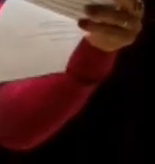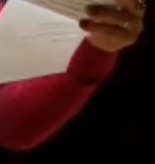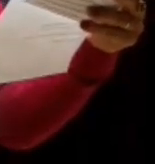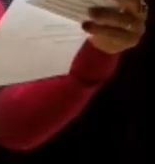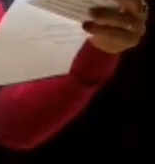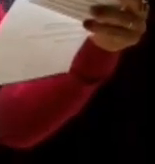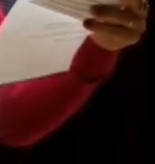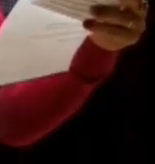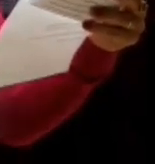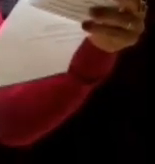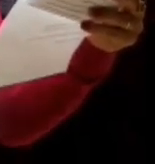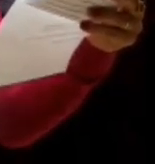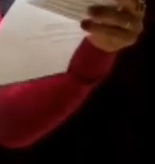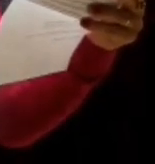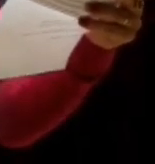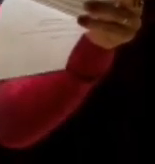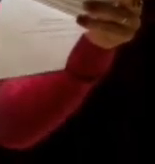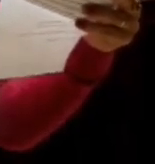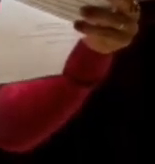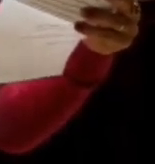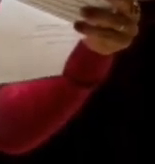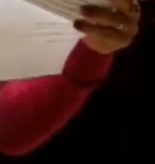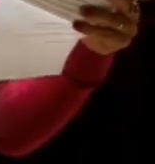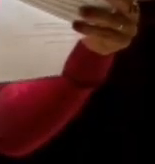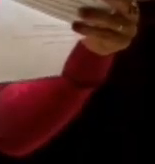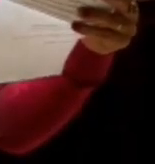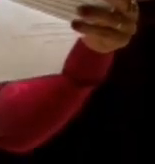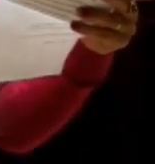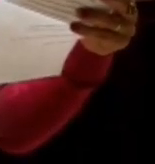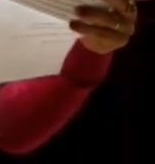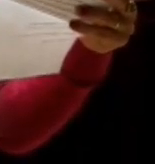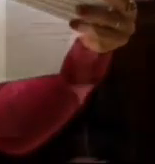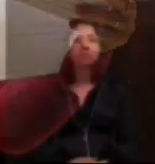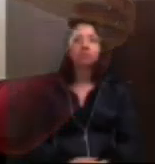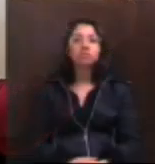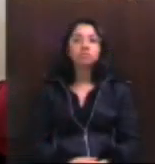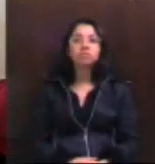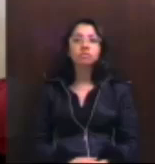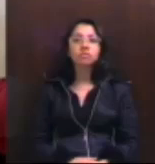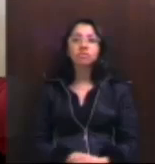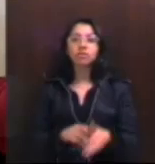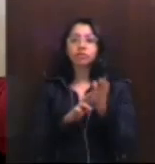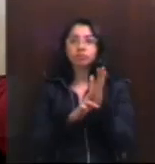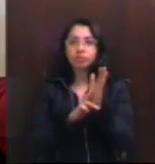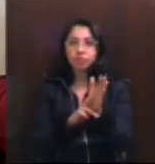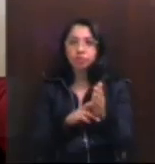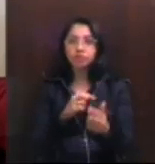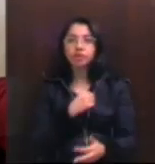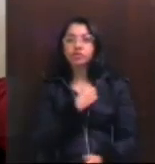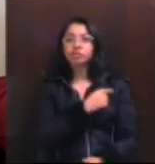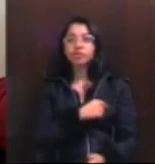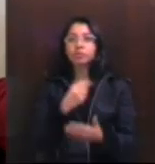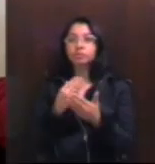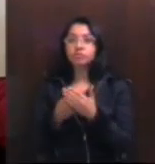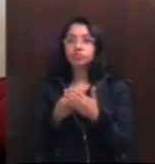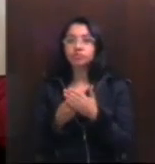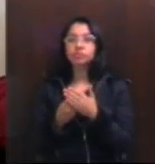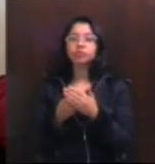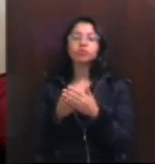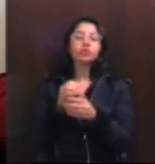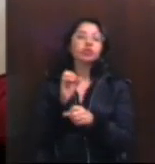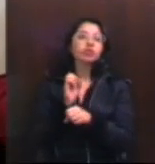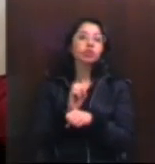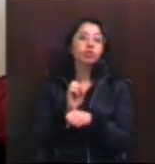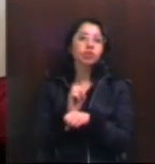Grêmio Estudantil da Escola Estadual Ernesto Dornelis, a Lara Thiago, a nossa representante do Grêmio Estudantil da Escola Estadual Dom Diogo de